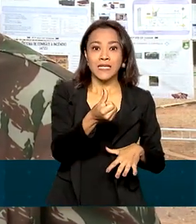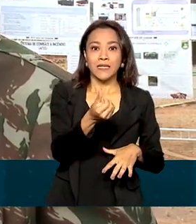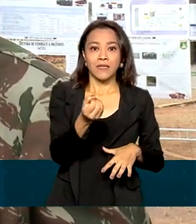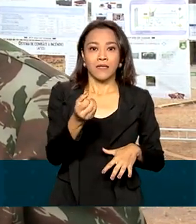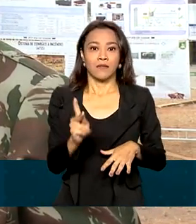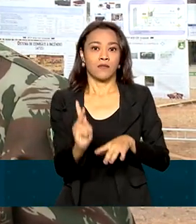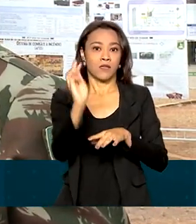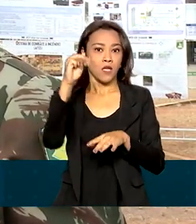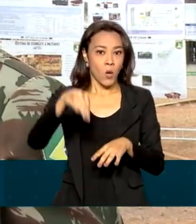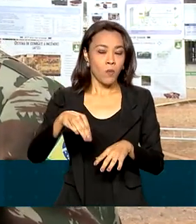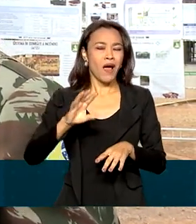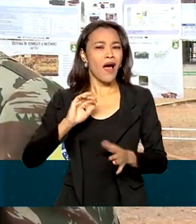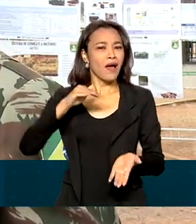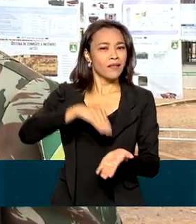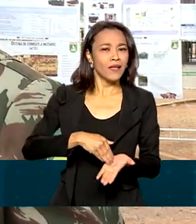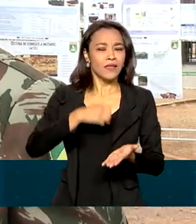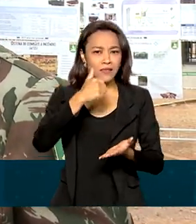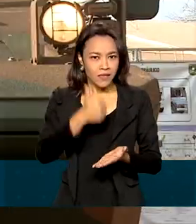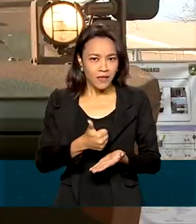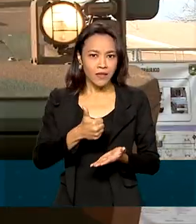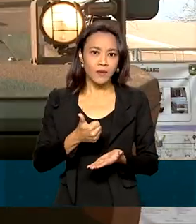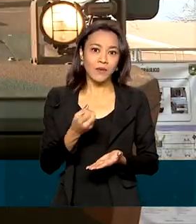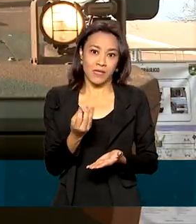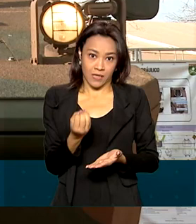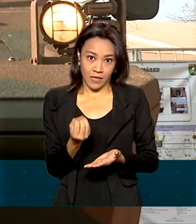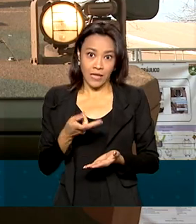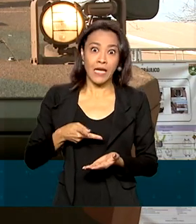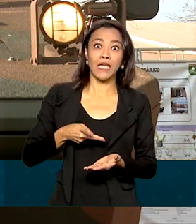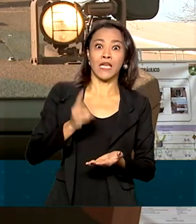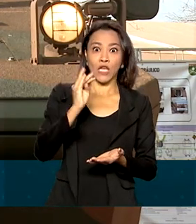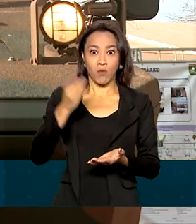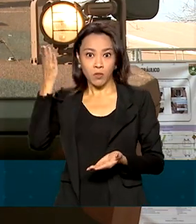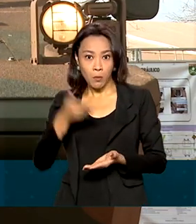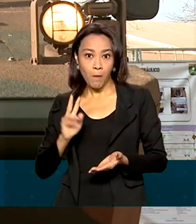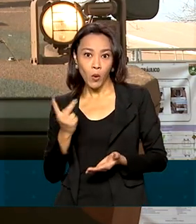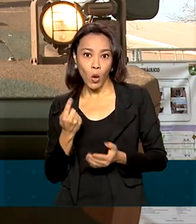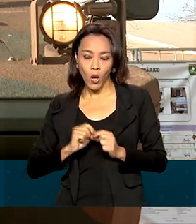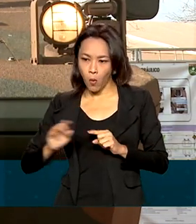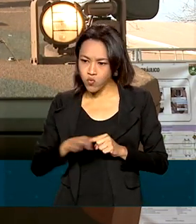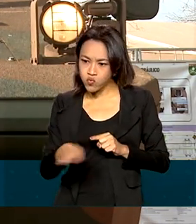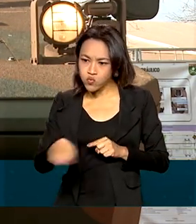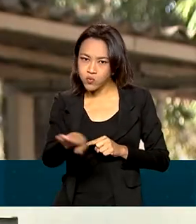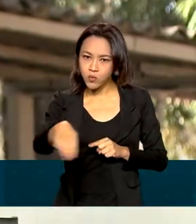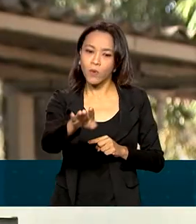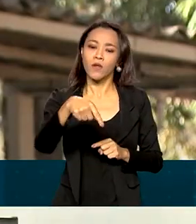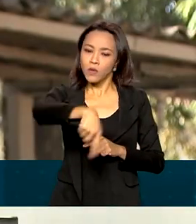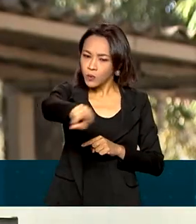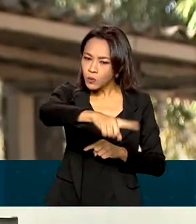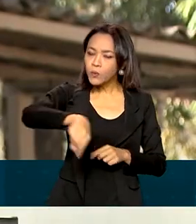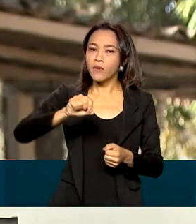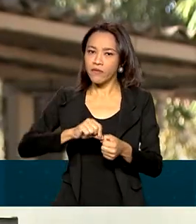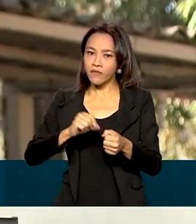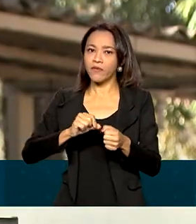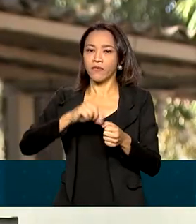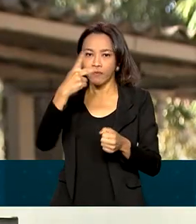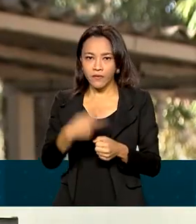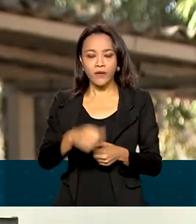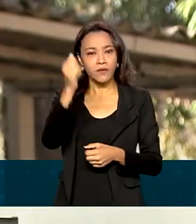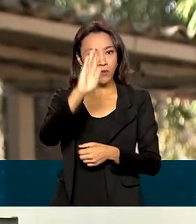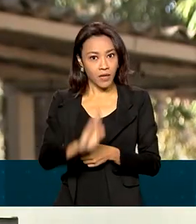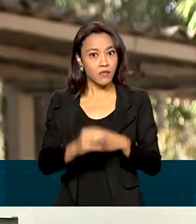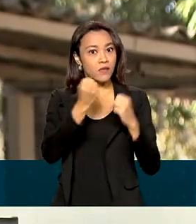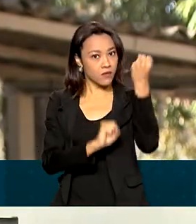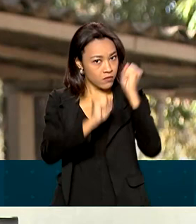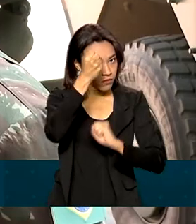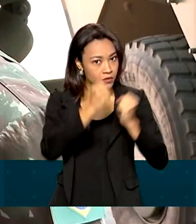consegue rodar até 160 quilômetros por hora. A maioria desses veículos são produzidos aqui, com pelo menos 60% das